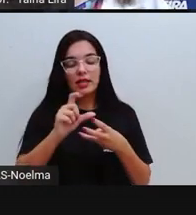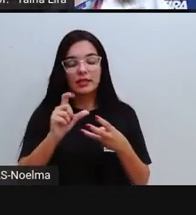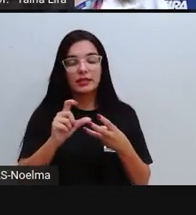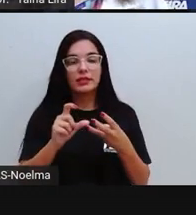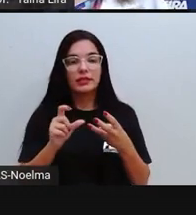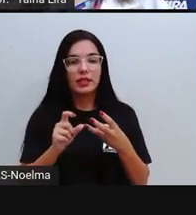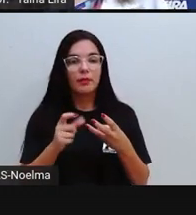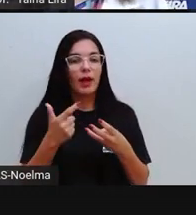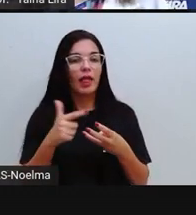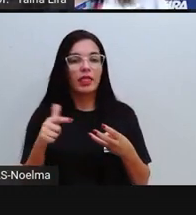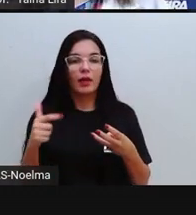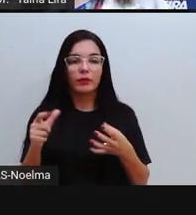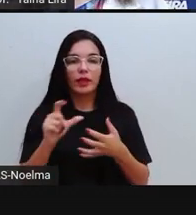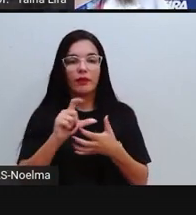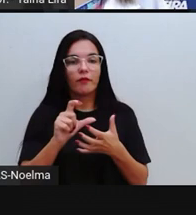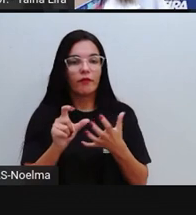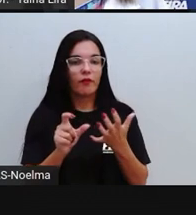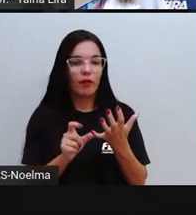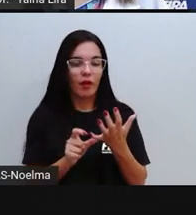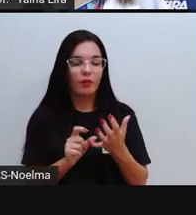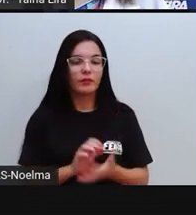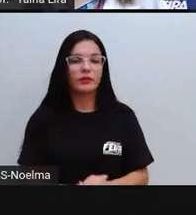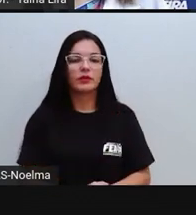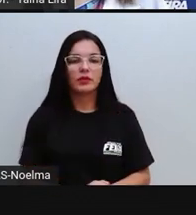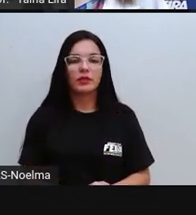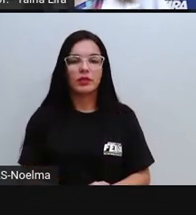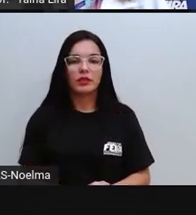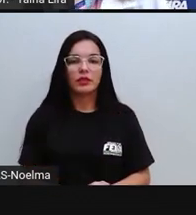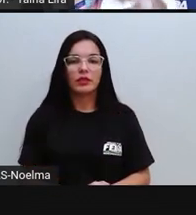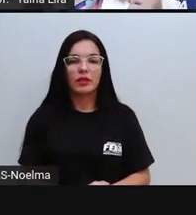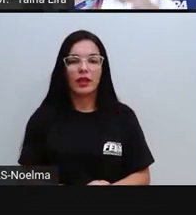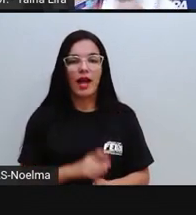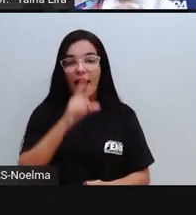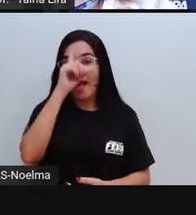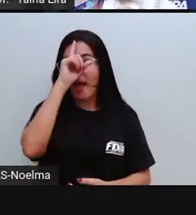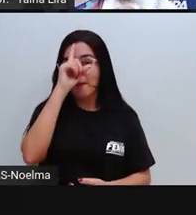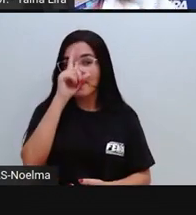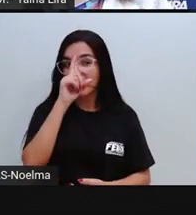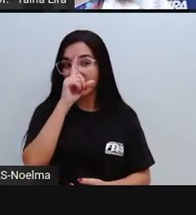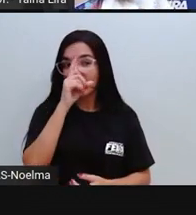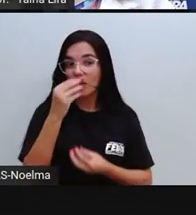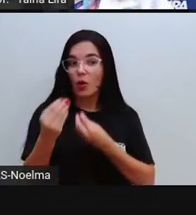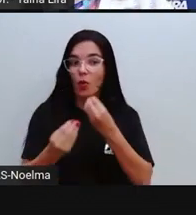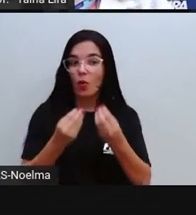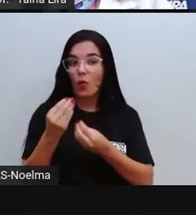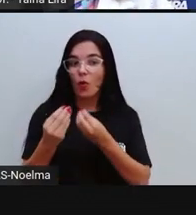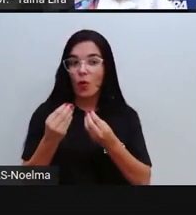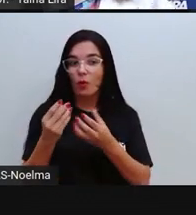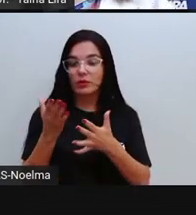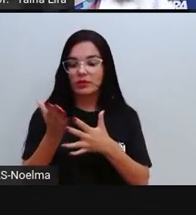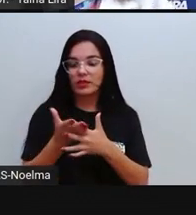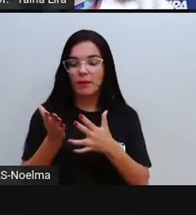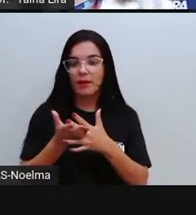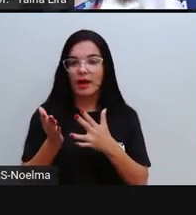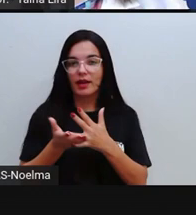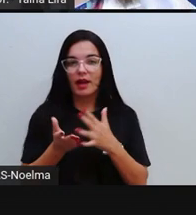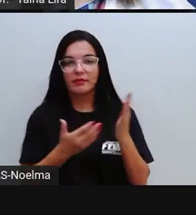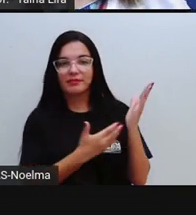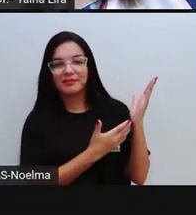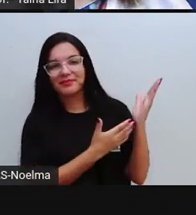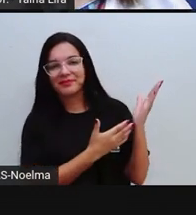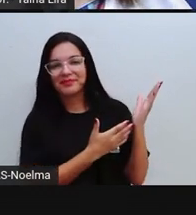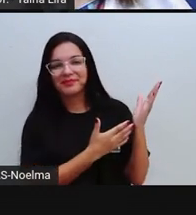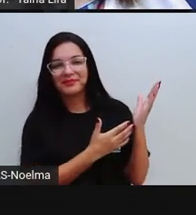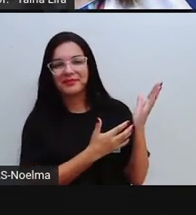ter vogal, tá? Vamos ver outra. Amarelo, ó. A Pró já separou, olha lá. A Pró